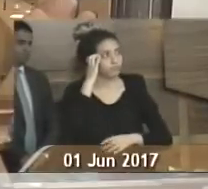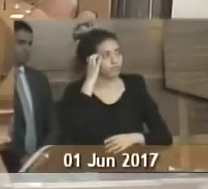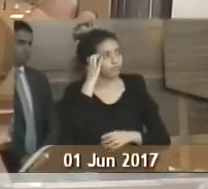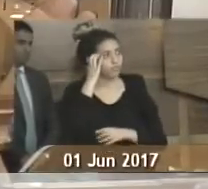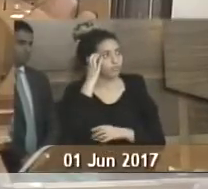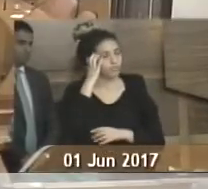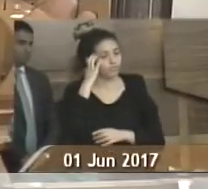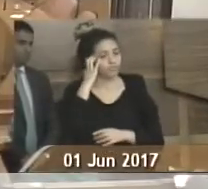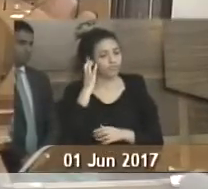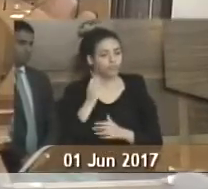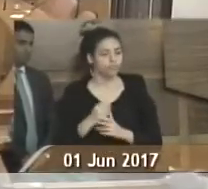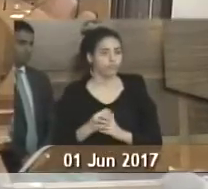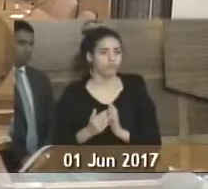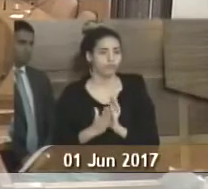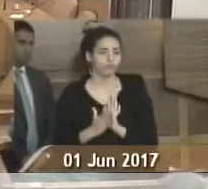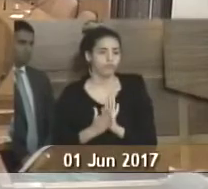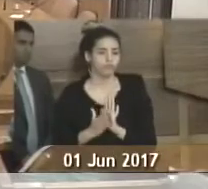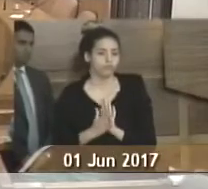uma parte, vereador.